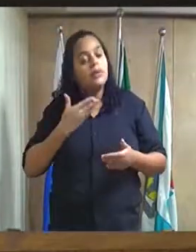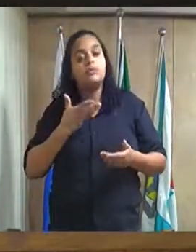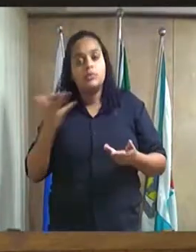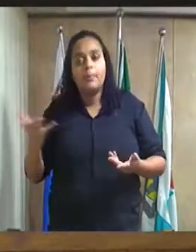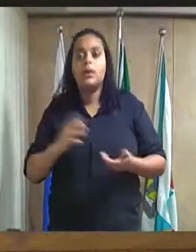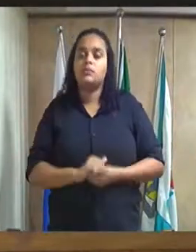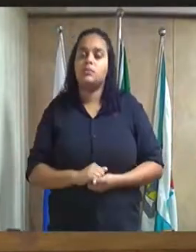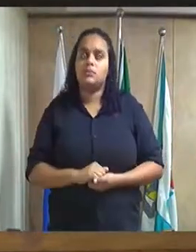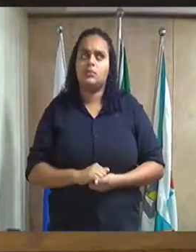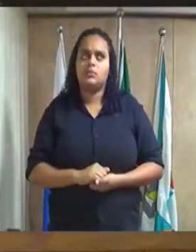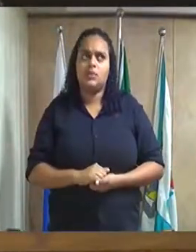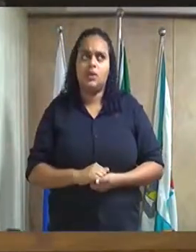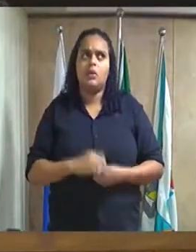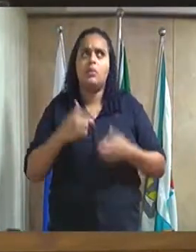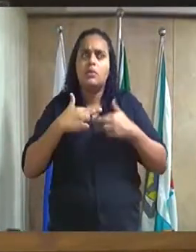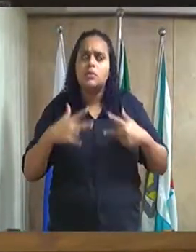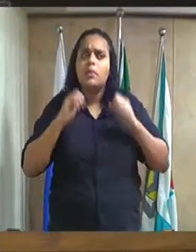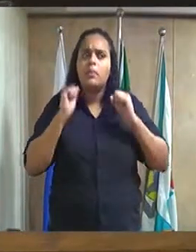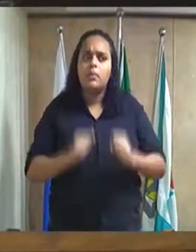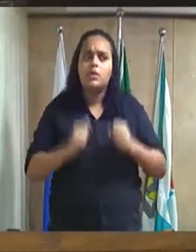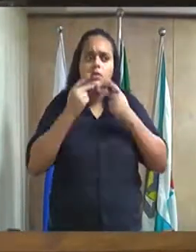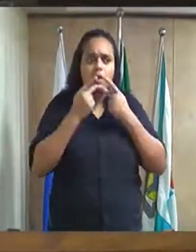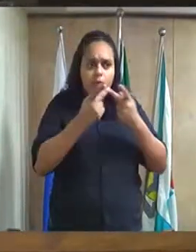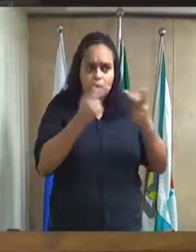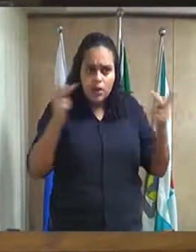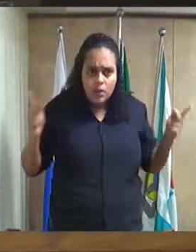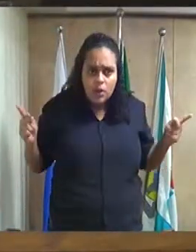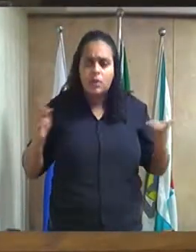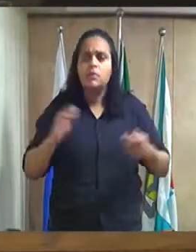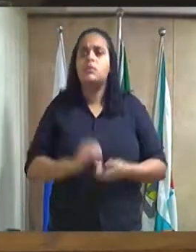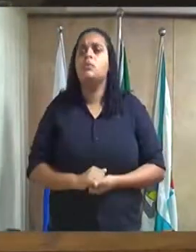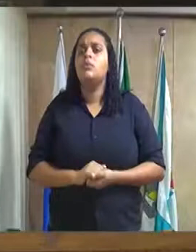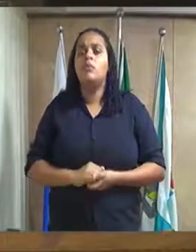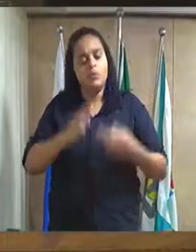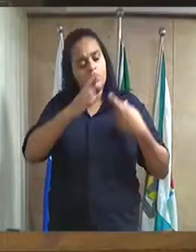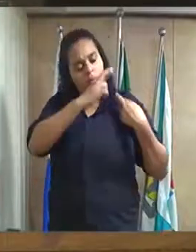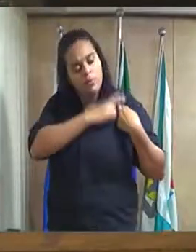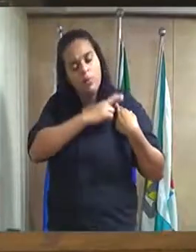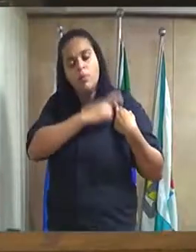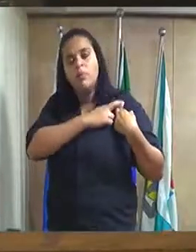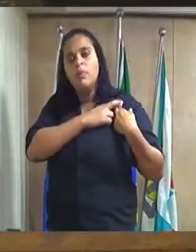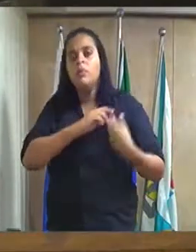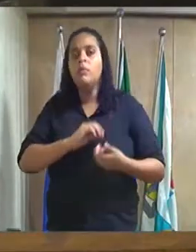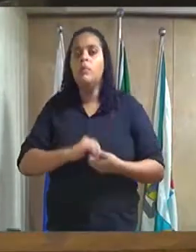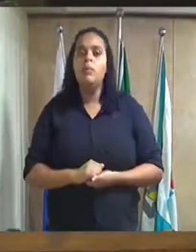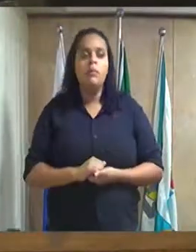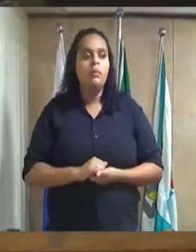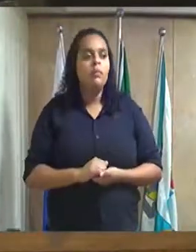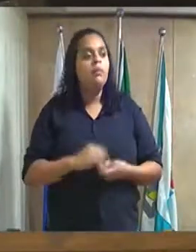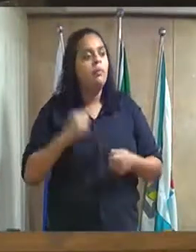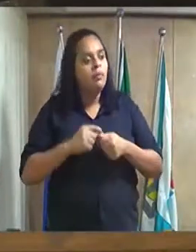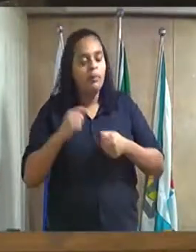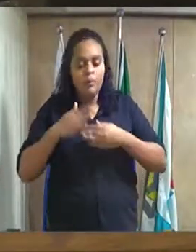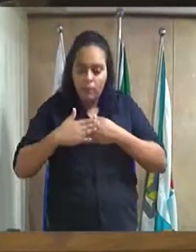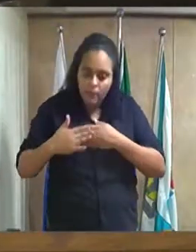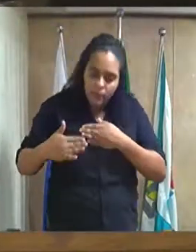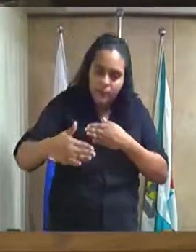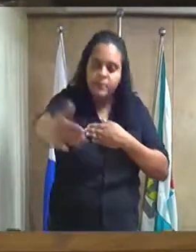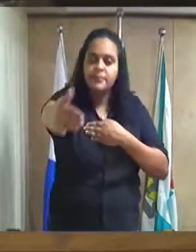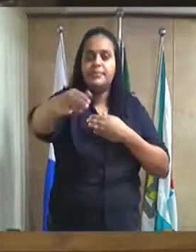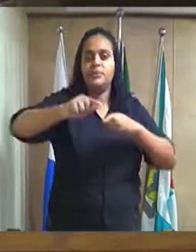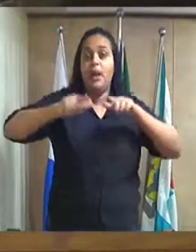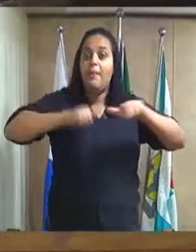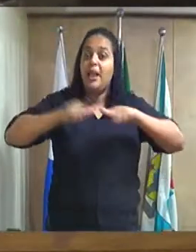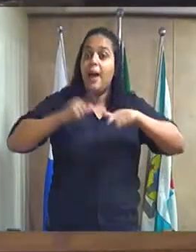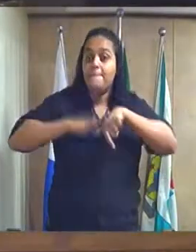uma coisa que eu posso falar a vocês, só aumentou a nossa responsabilidade. Eu, agora, a partir de hoje, vou ter que trabalhar muito